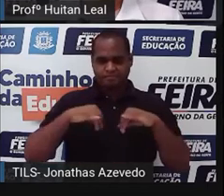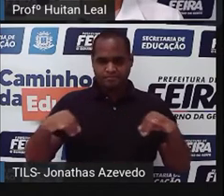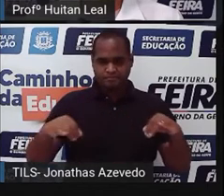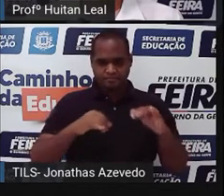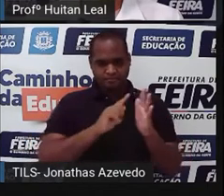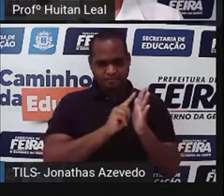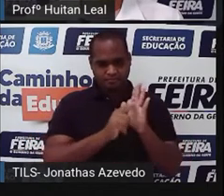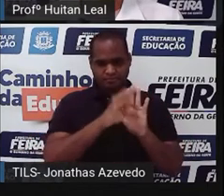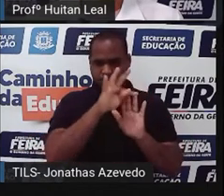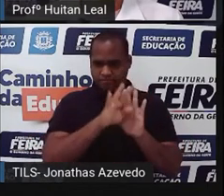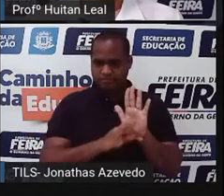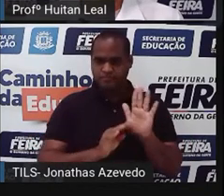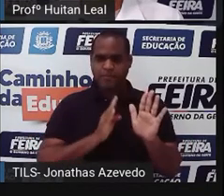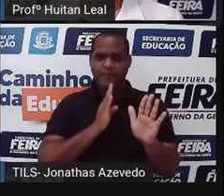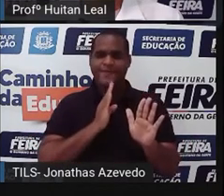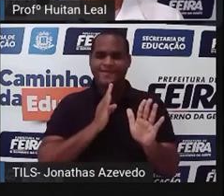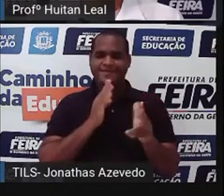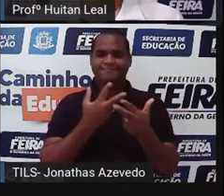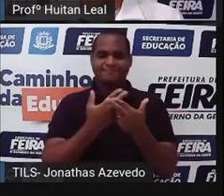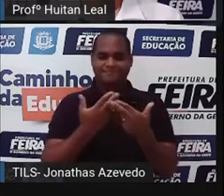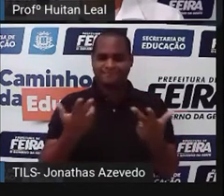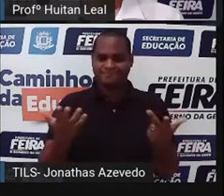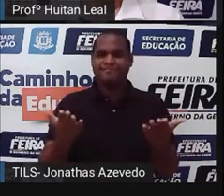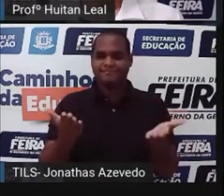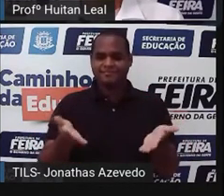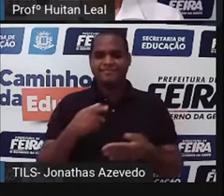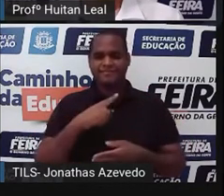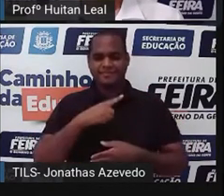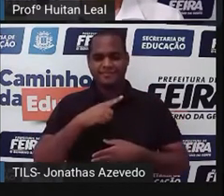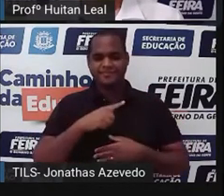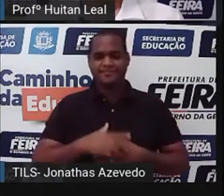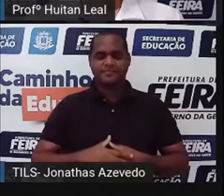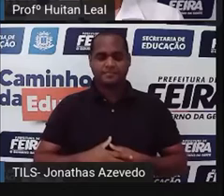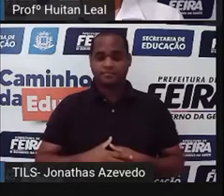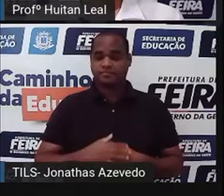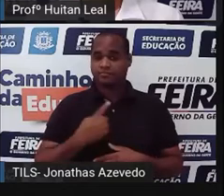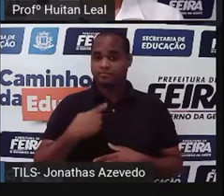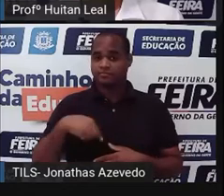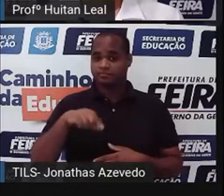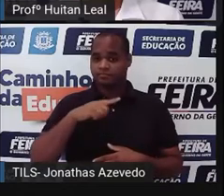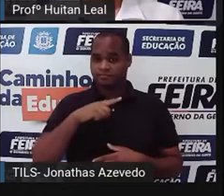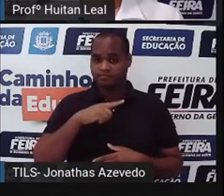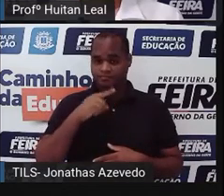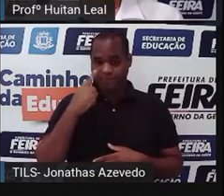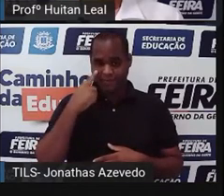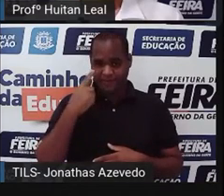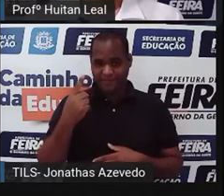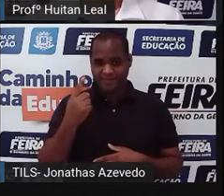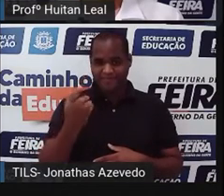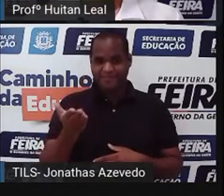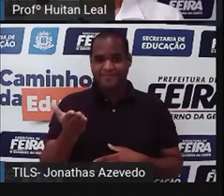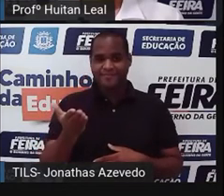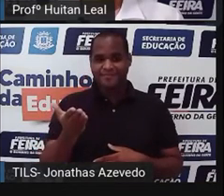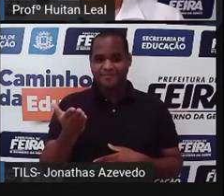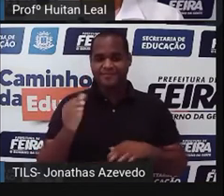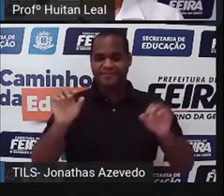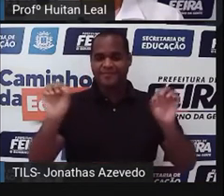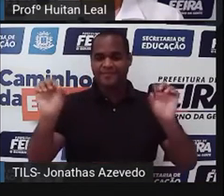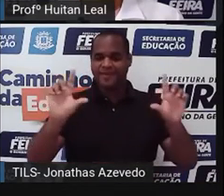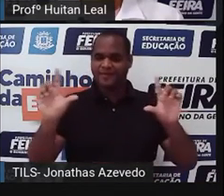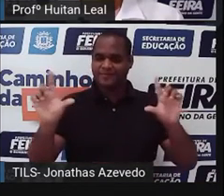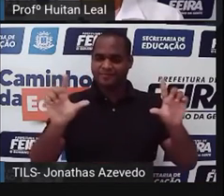conhecido por todos. Quando a gente vê um vídeo como esse na TV,